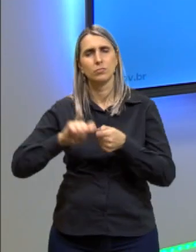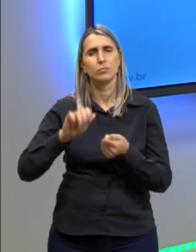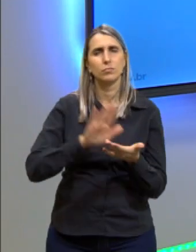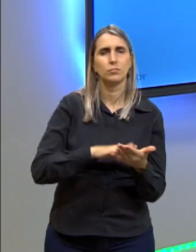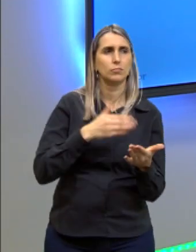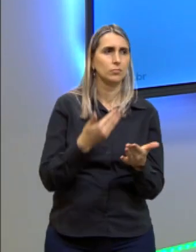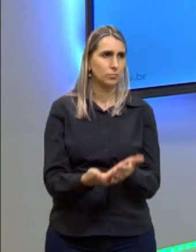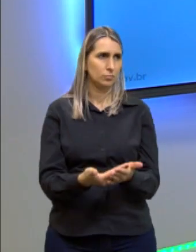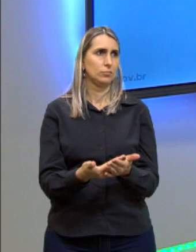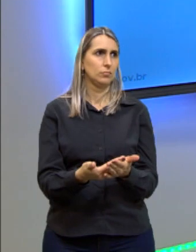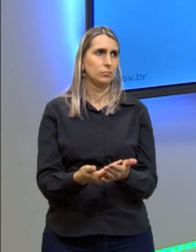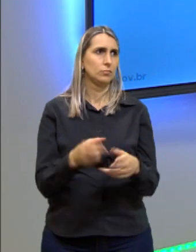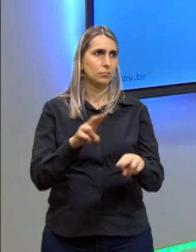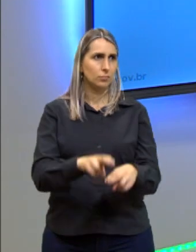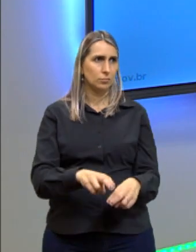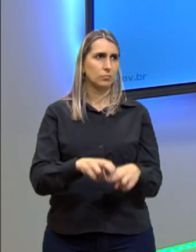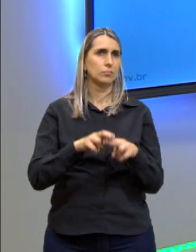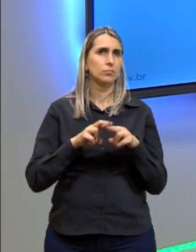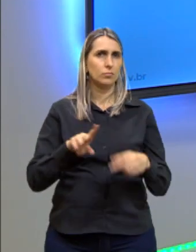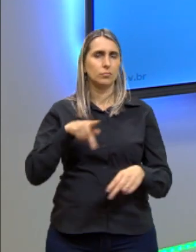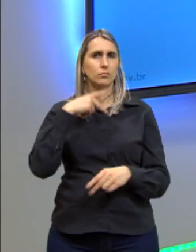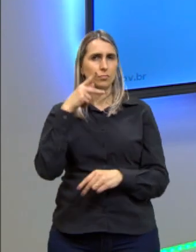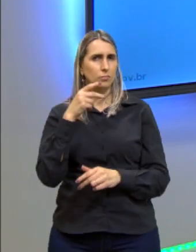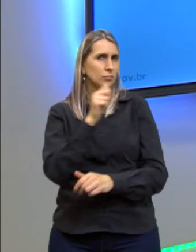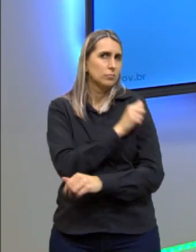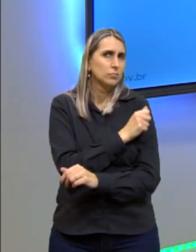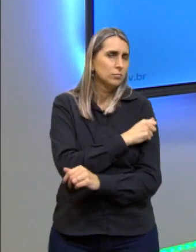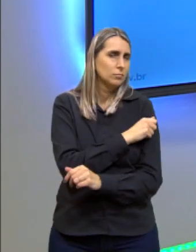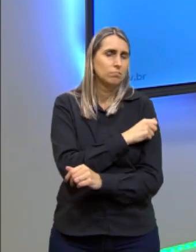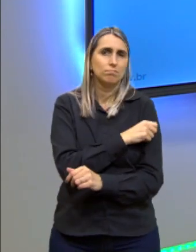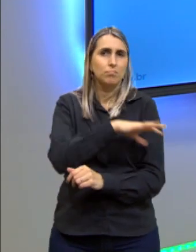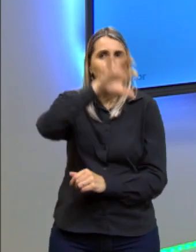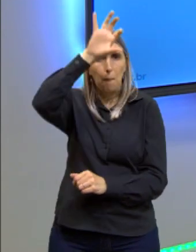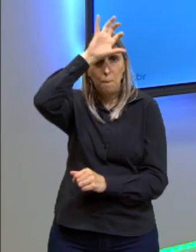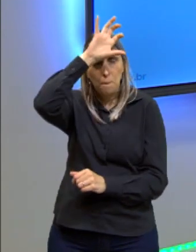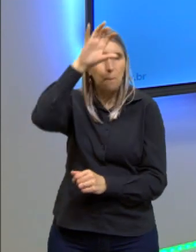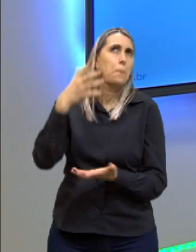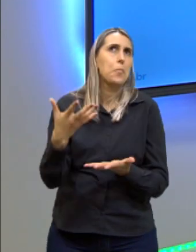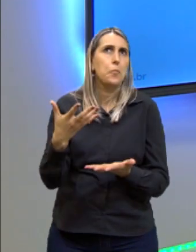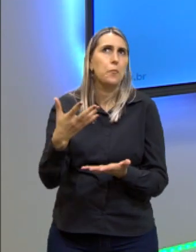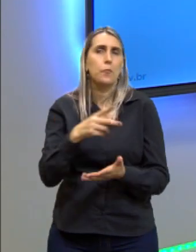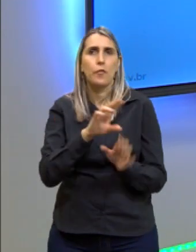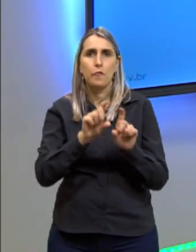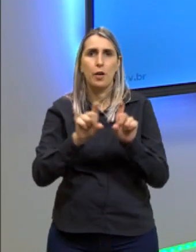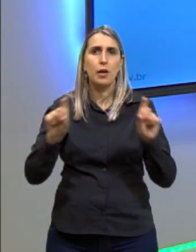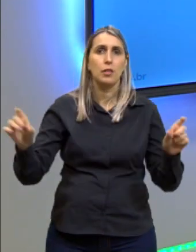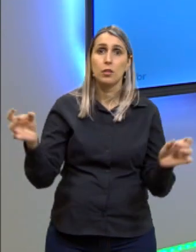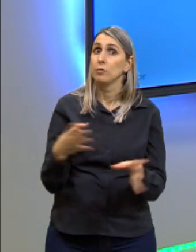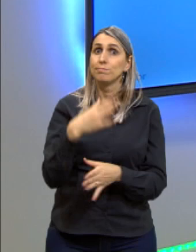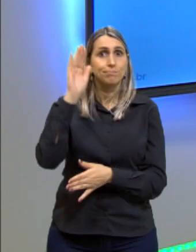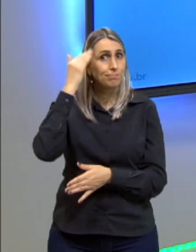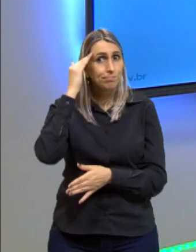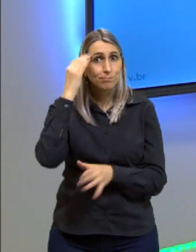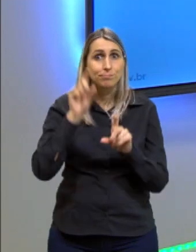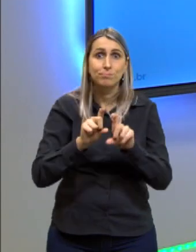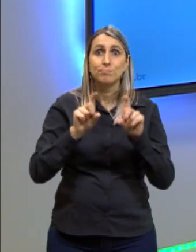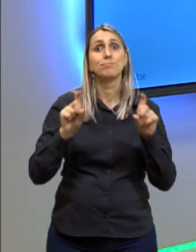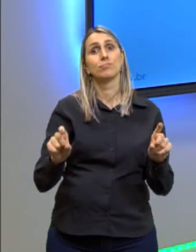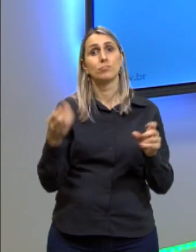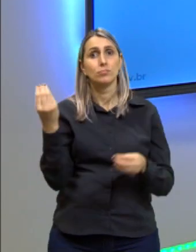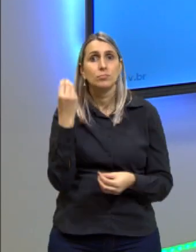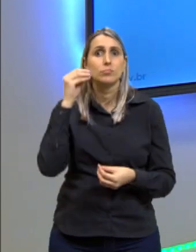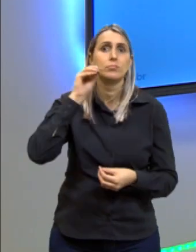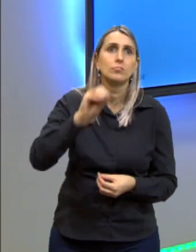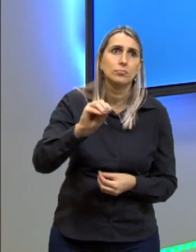Interpretem. Por isso que eu falo para os meus alunos, não adianta decorar frase pronta. Se tu não entende a frase, e tu vai só